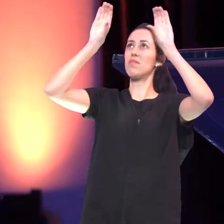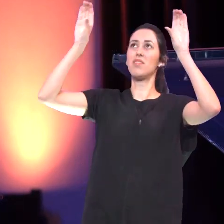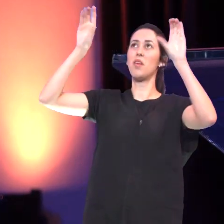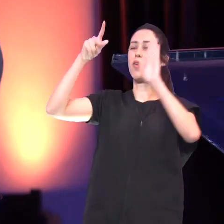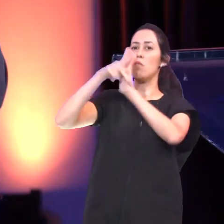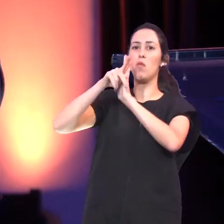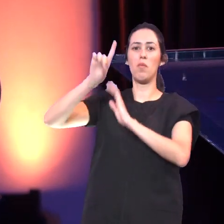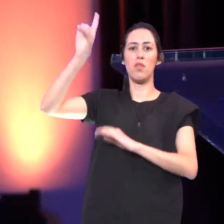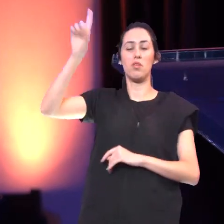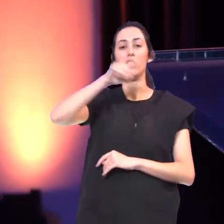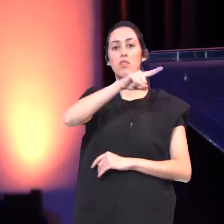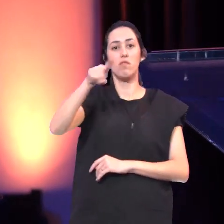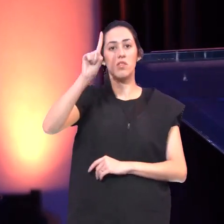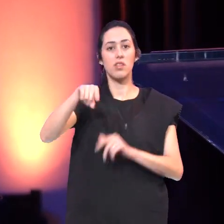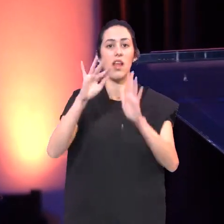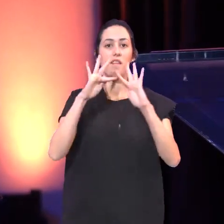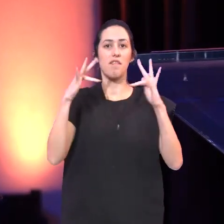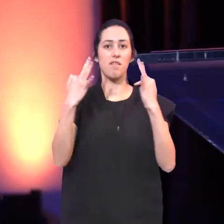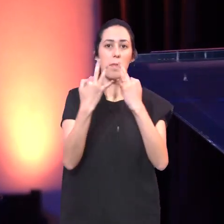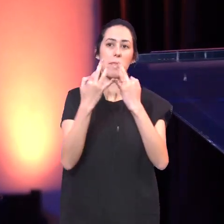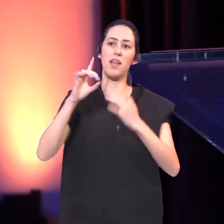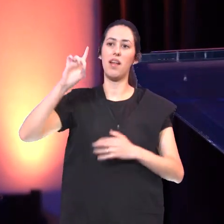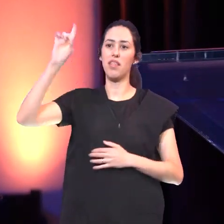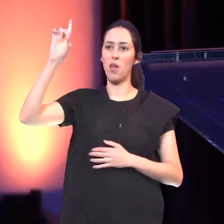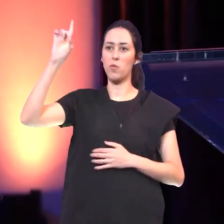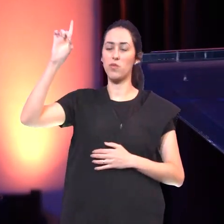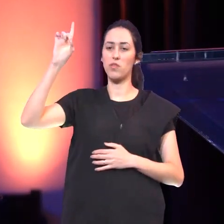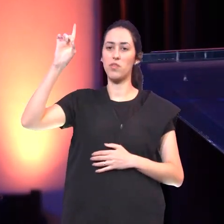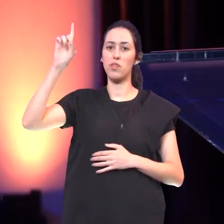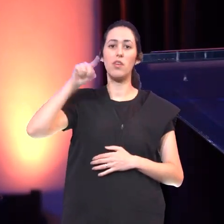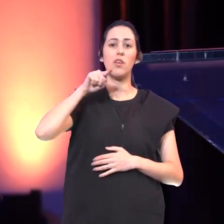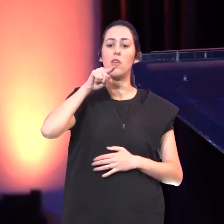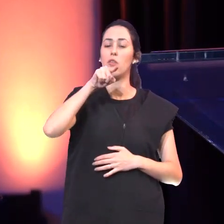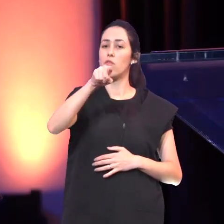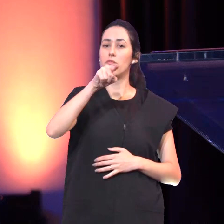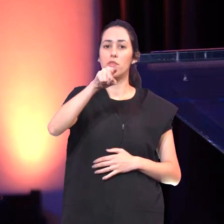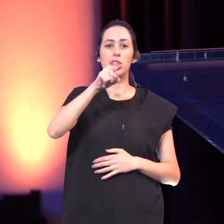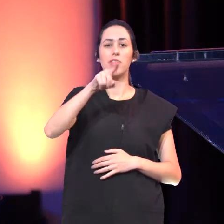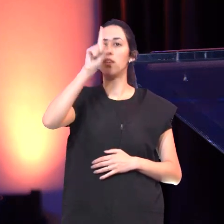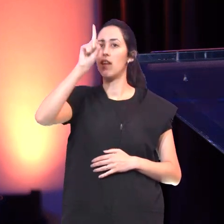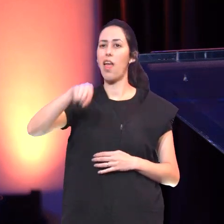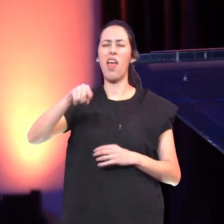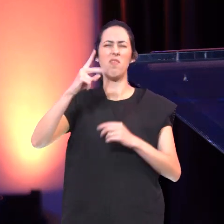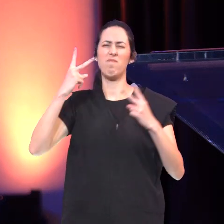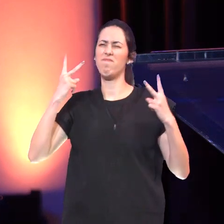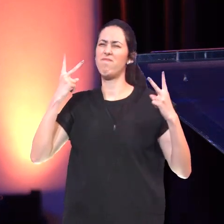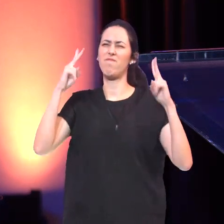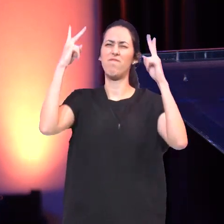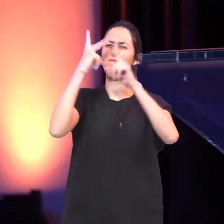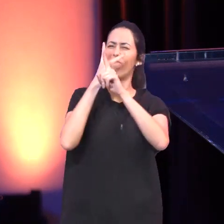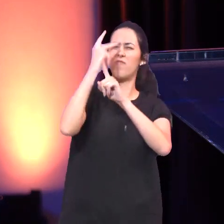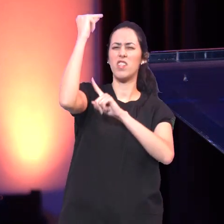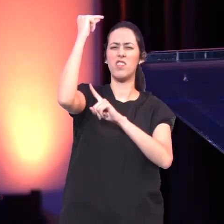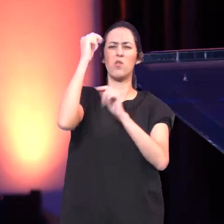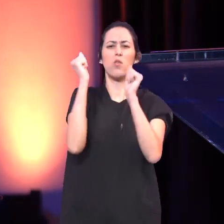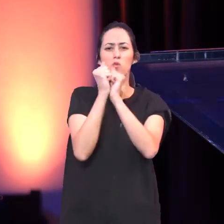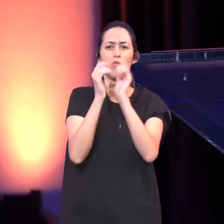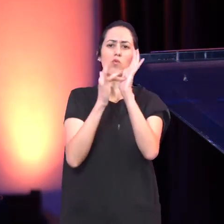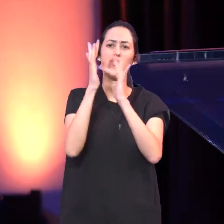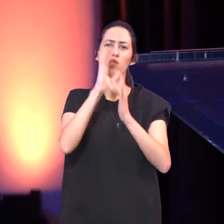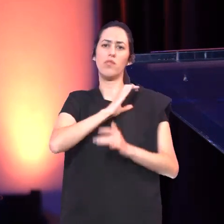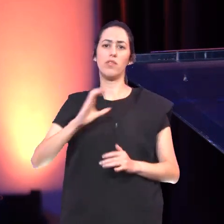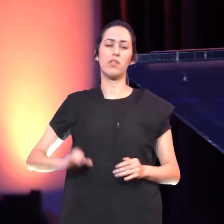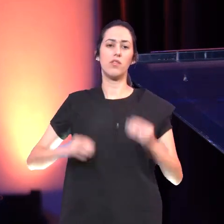Você é família De Deus Você é mais Do que vencedor Em Jesus Cristo Que te